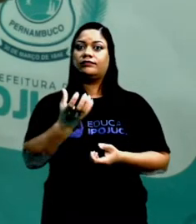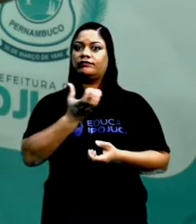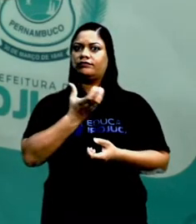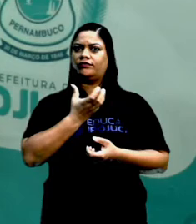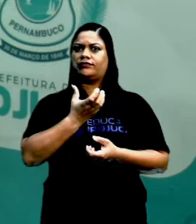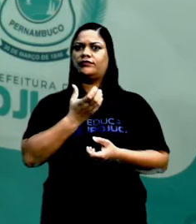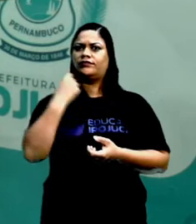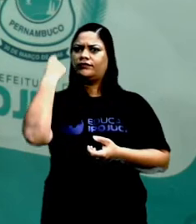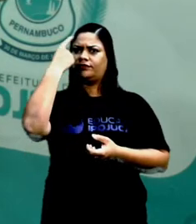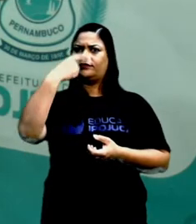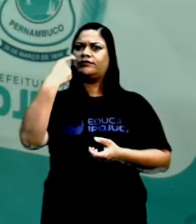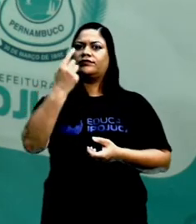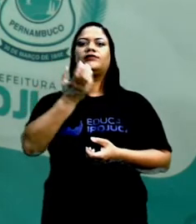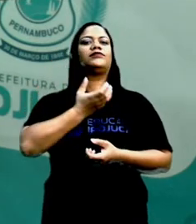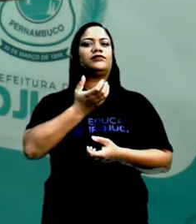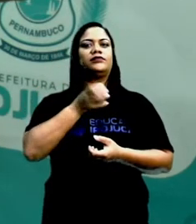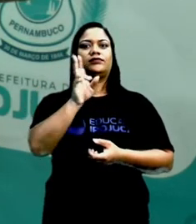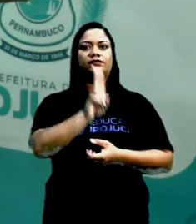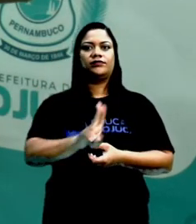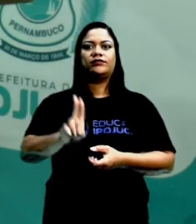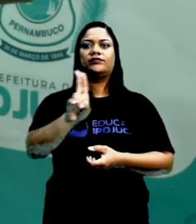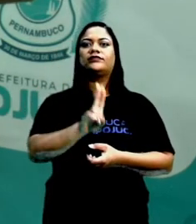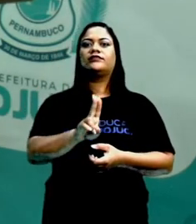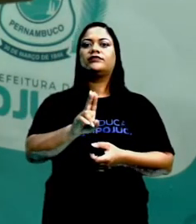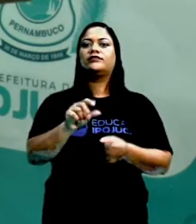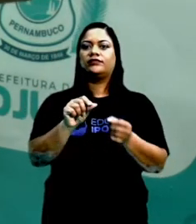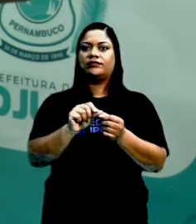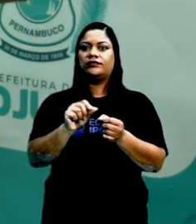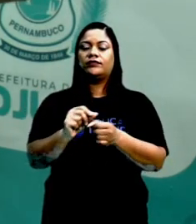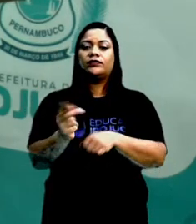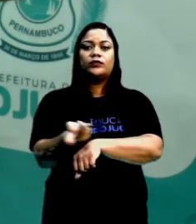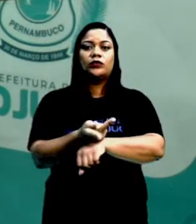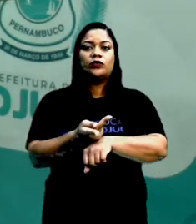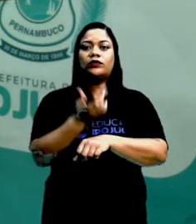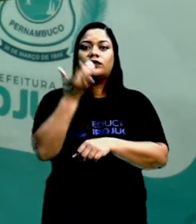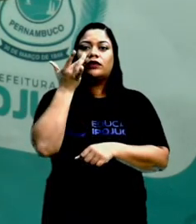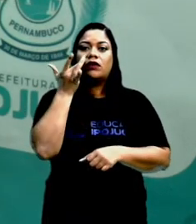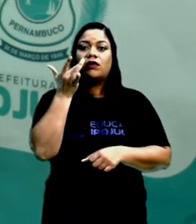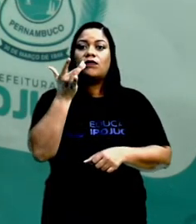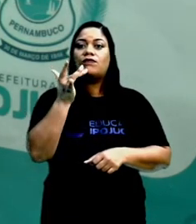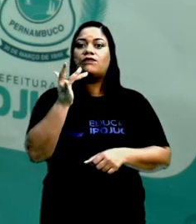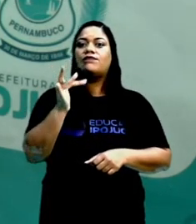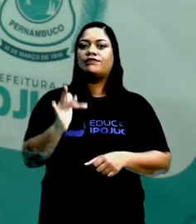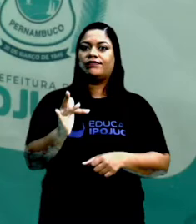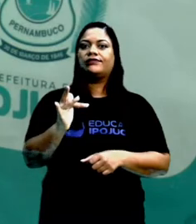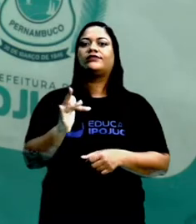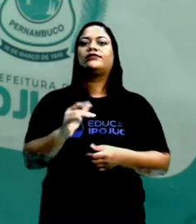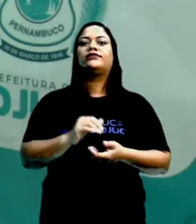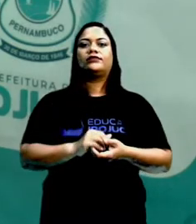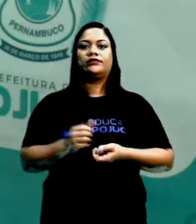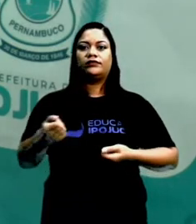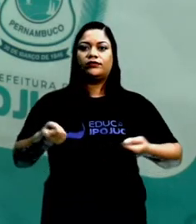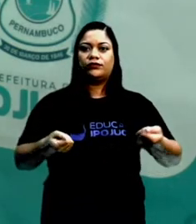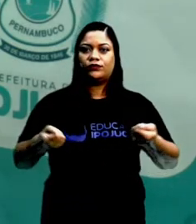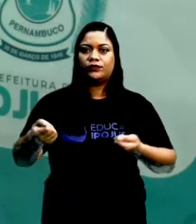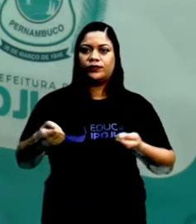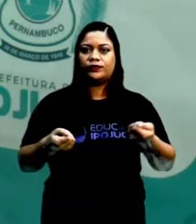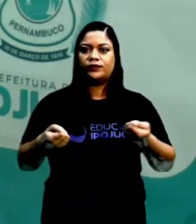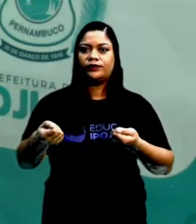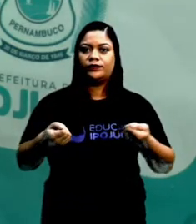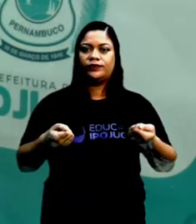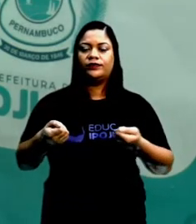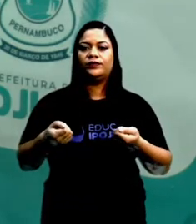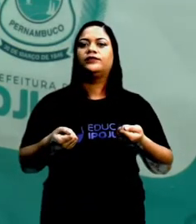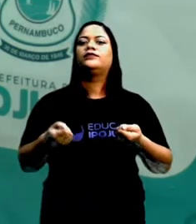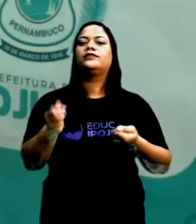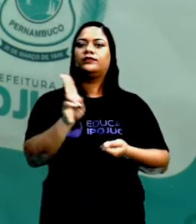e eles vão explorar ali por meio da procura de ouro, tá? Pelo ouro de aluvião, tá certo? Então, aquele ouro que